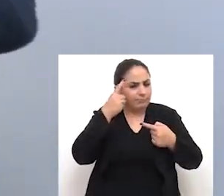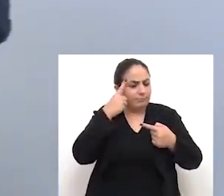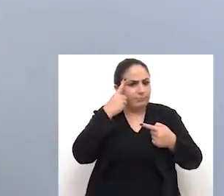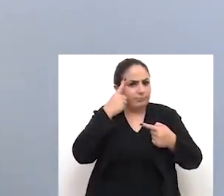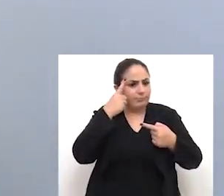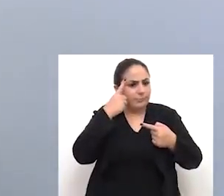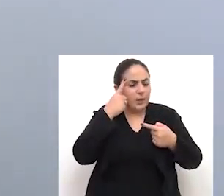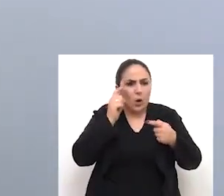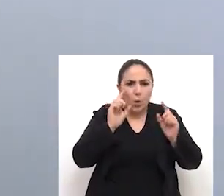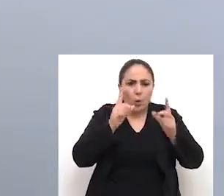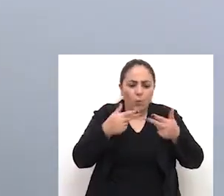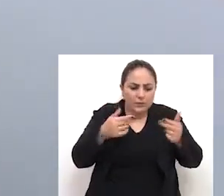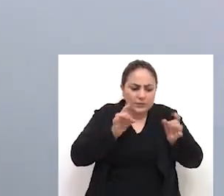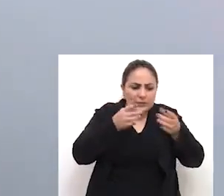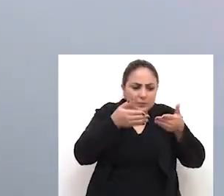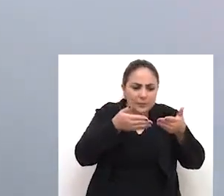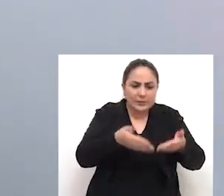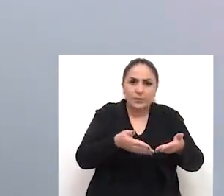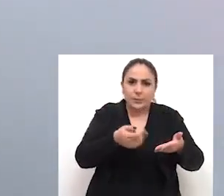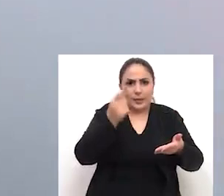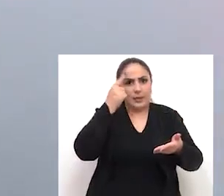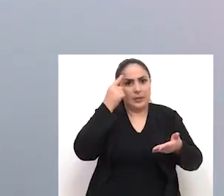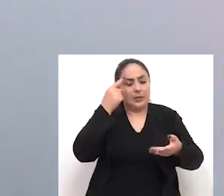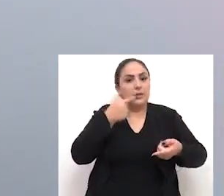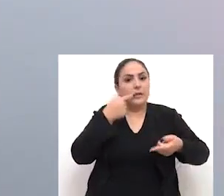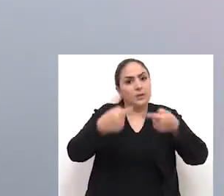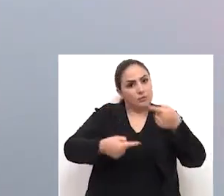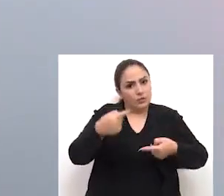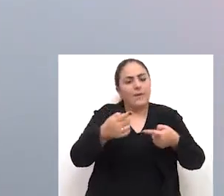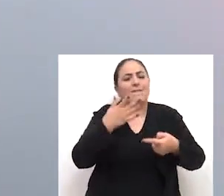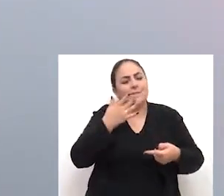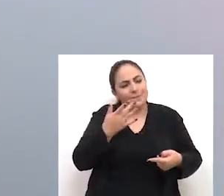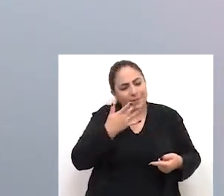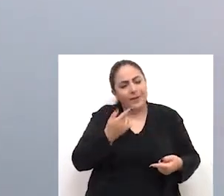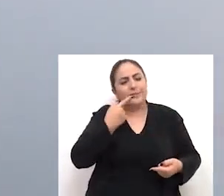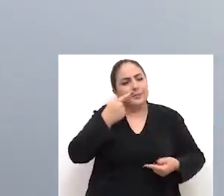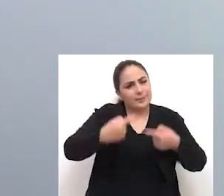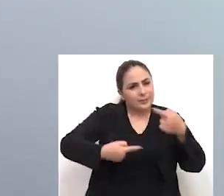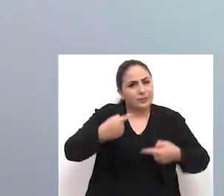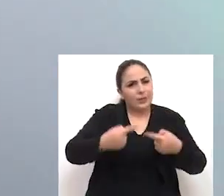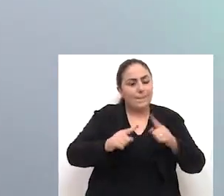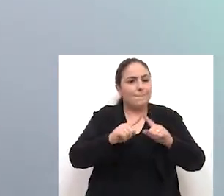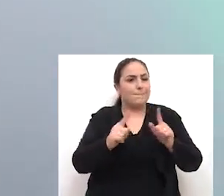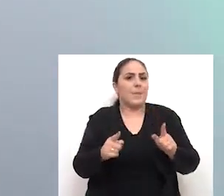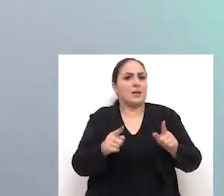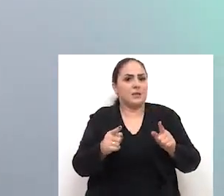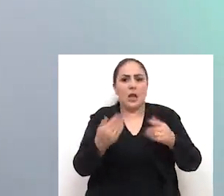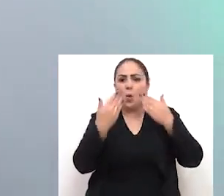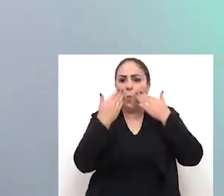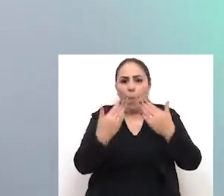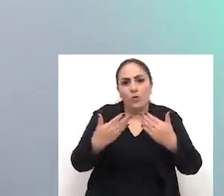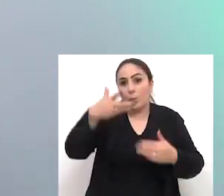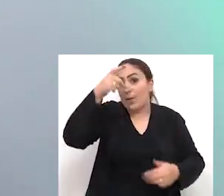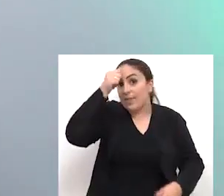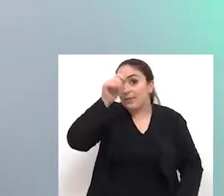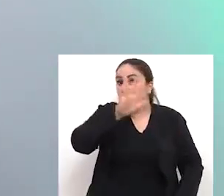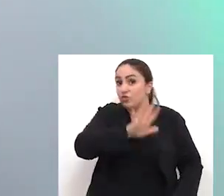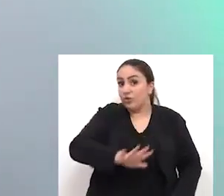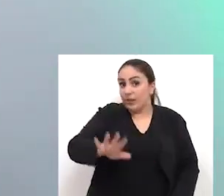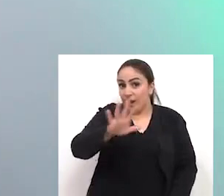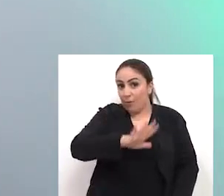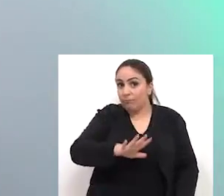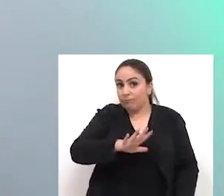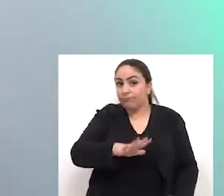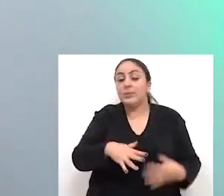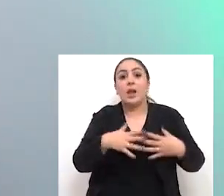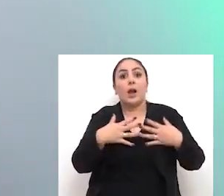pontos específicos para criticar, que são fáceis de serem criticados, mas não apresentam uma análise do todo.